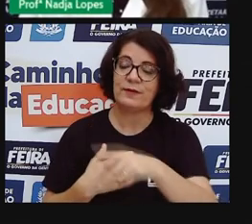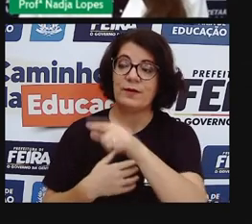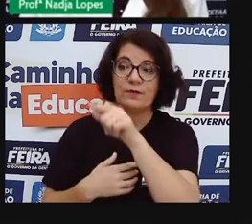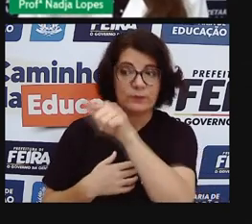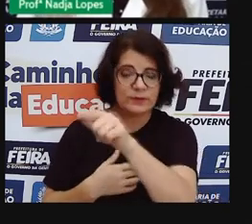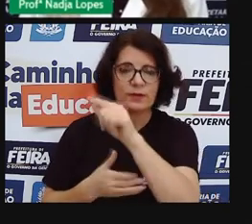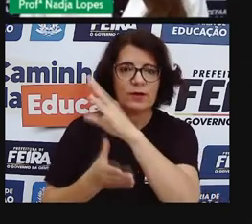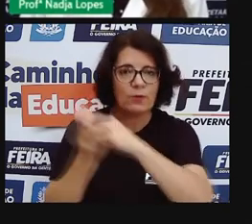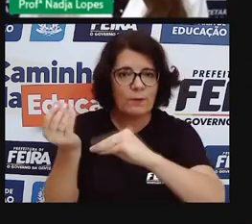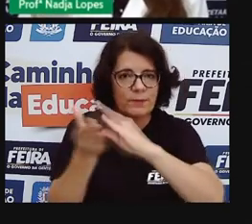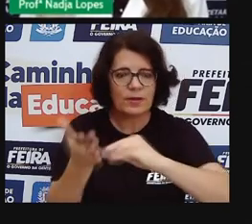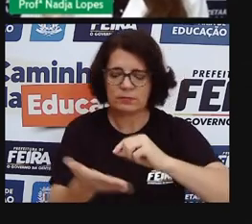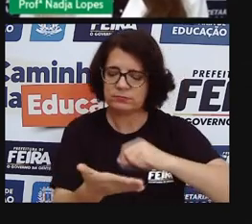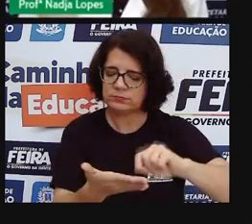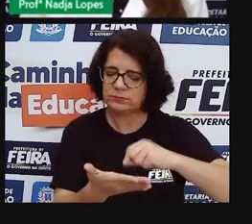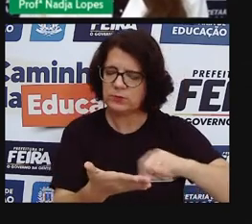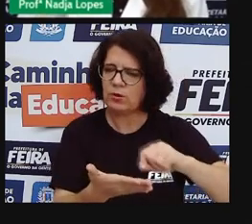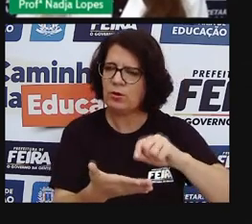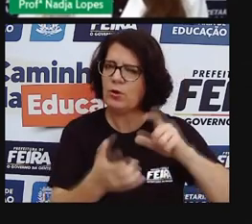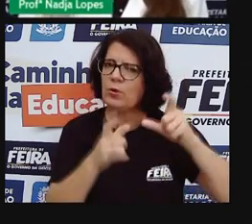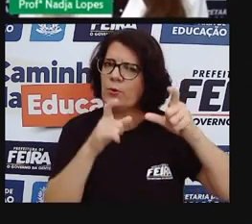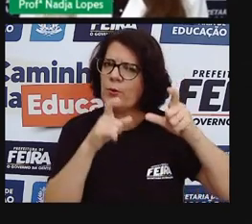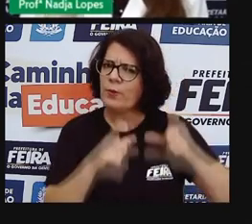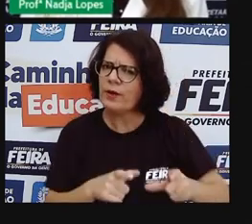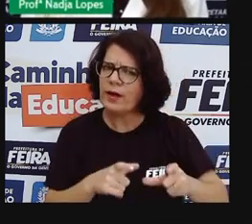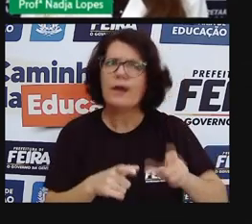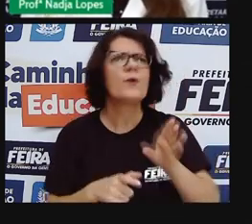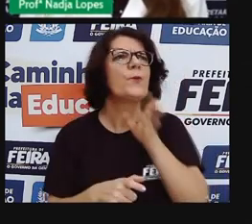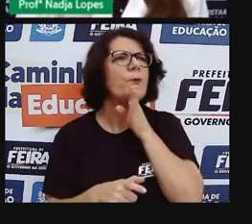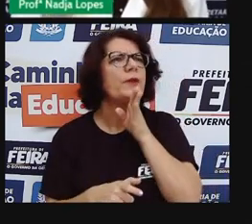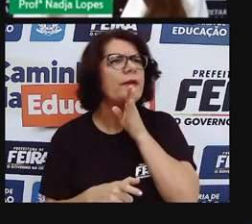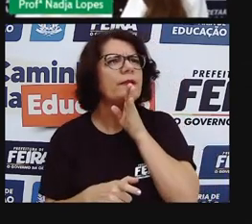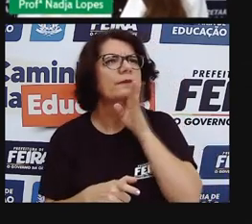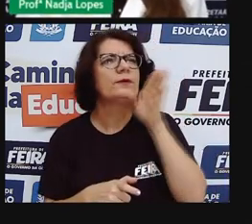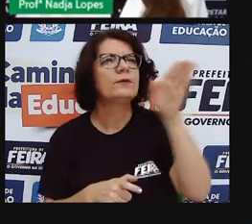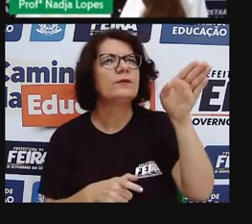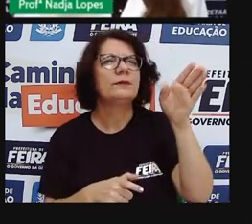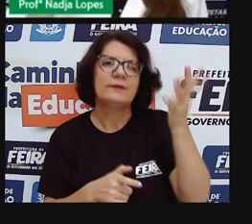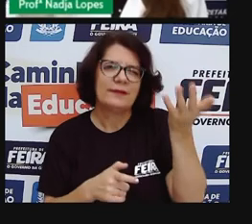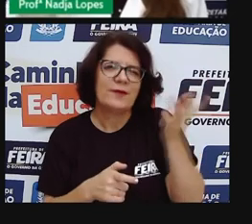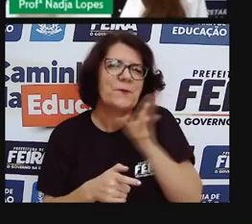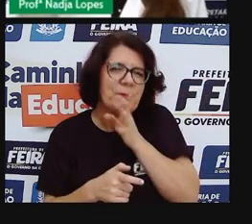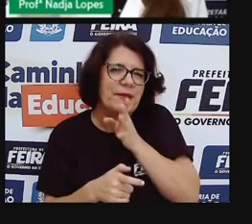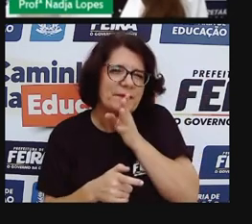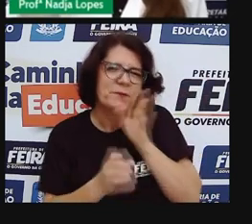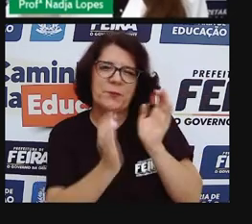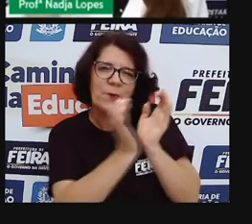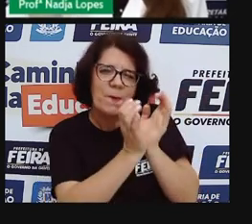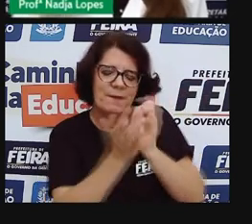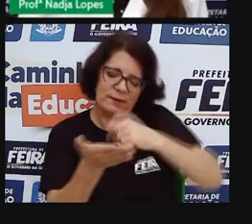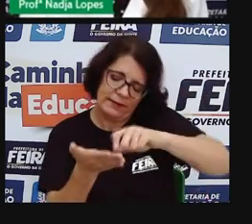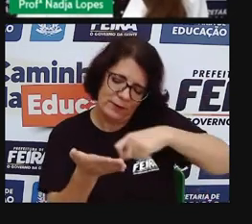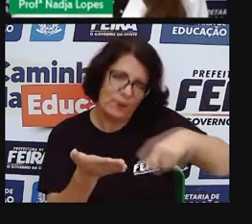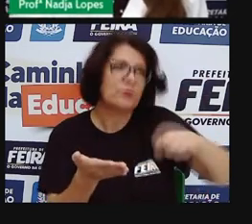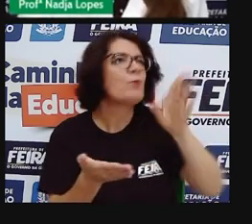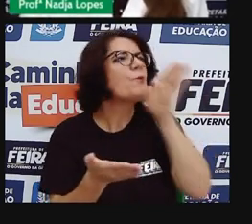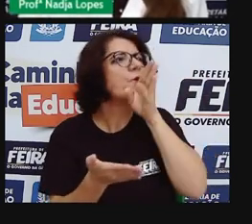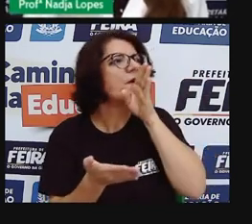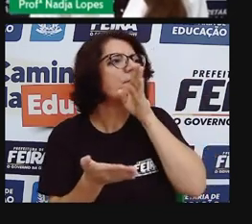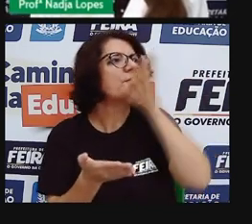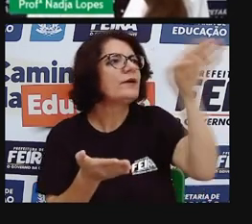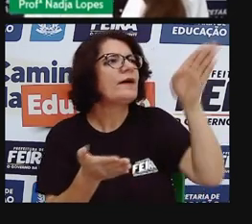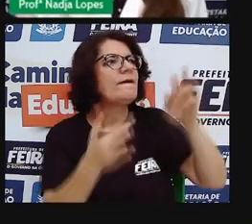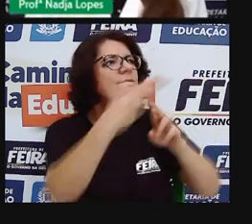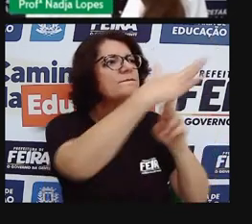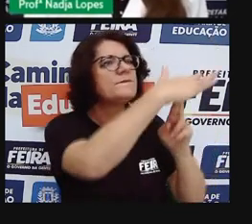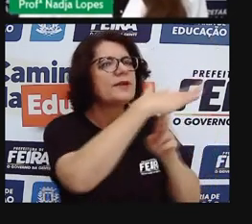caderno o nome de lugares de feira que você conhece e que tem feira livre. Onde é que tem feira livre